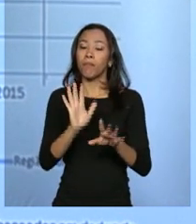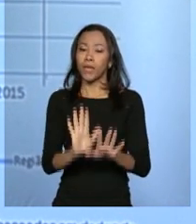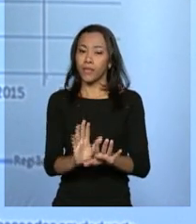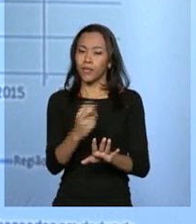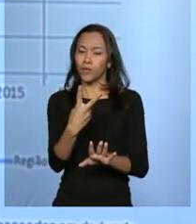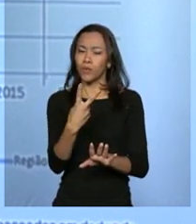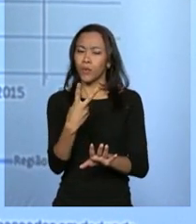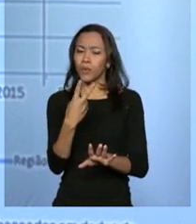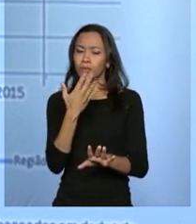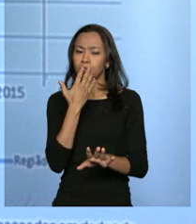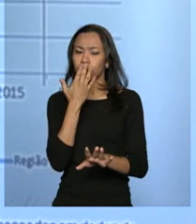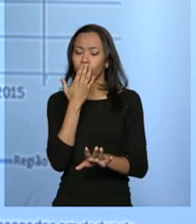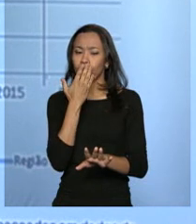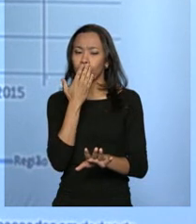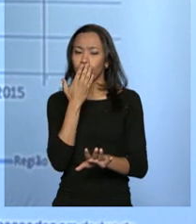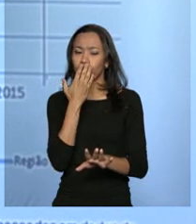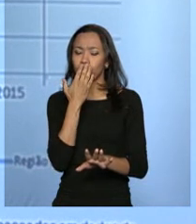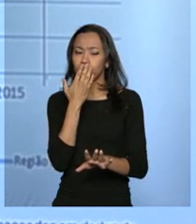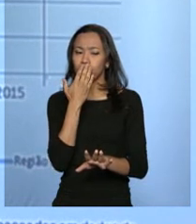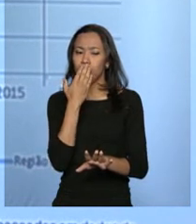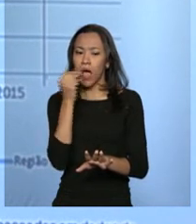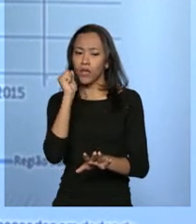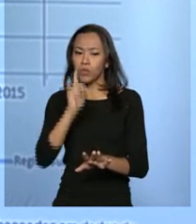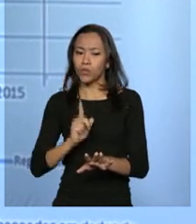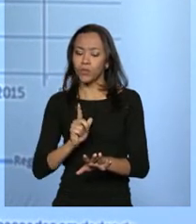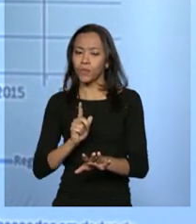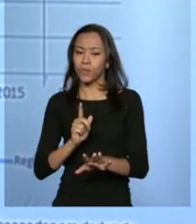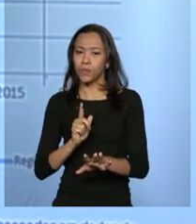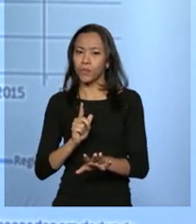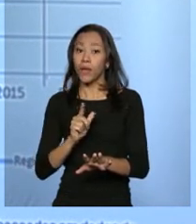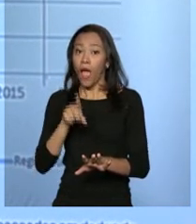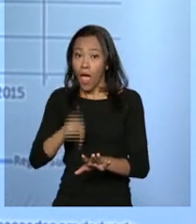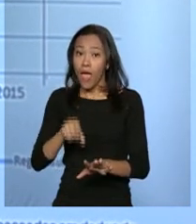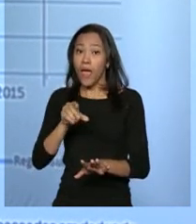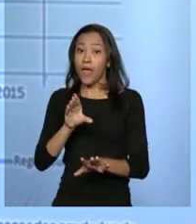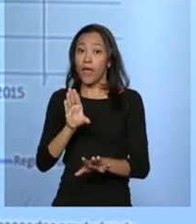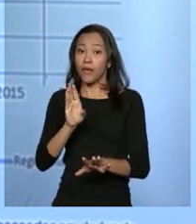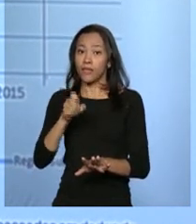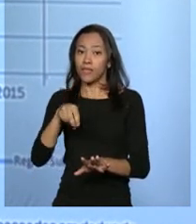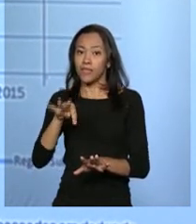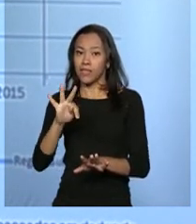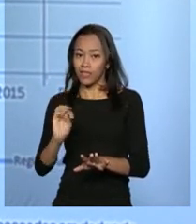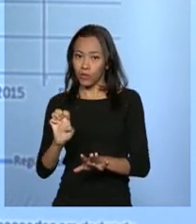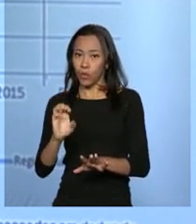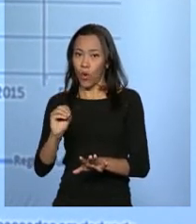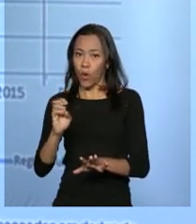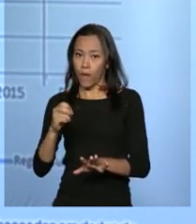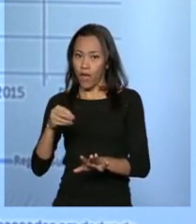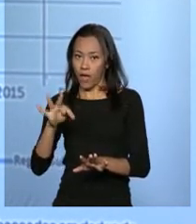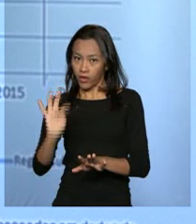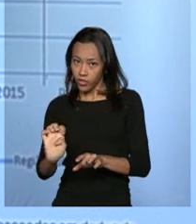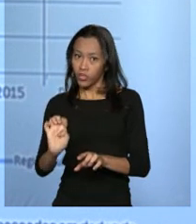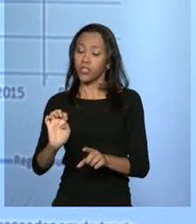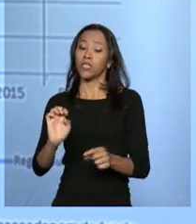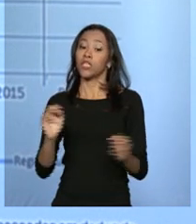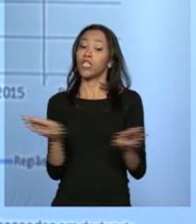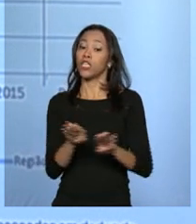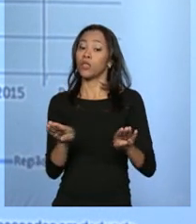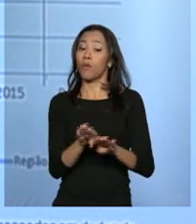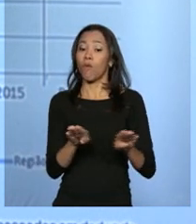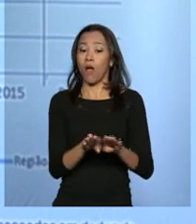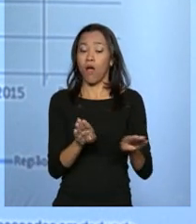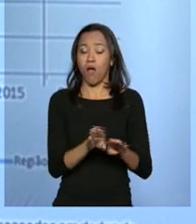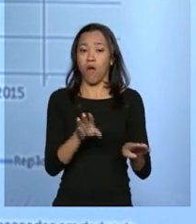dois azuis. O azul, que é a Centro-Oeste, empata com a região Norte,